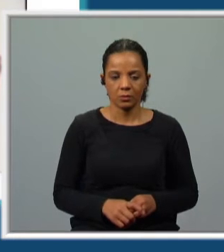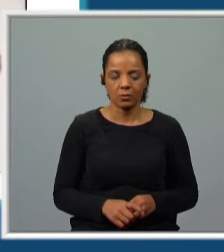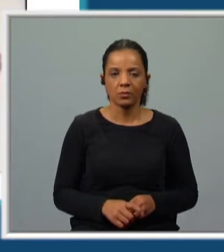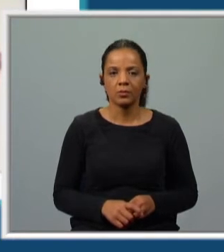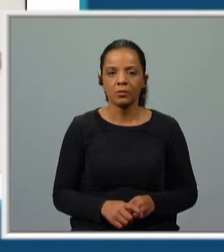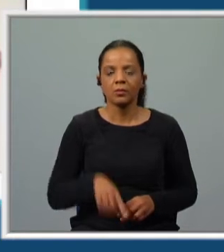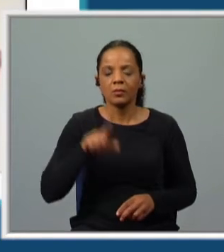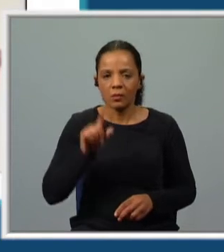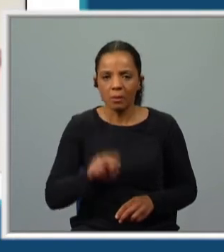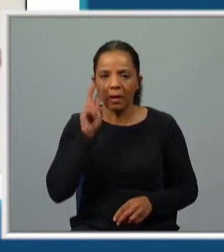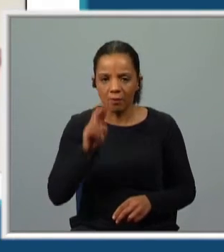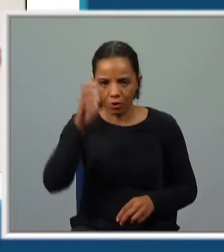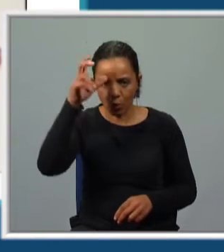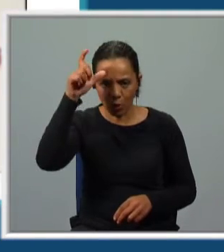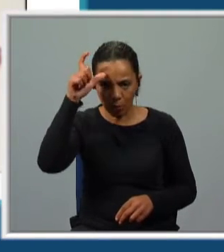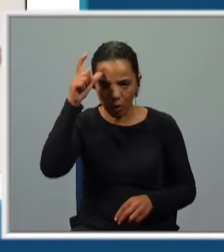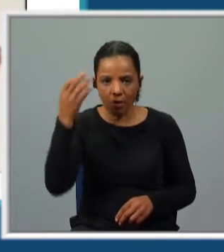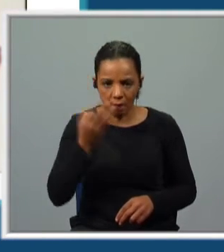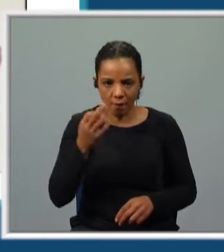Também viste o demónio. Não o viste, marinheiro.